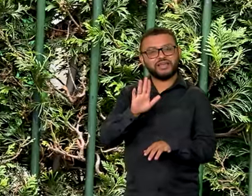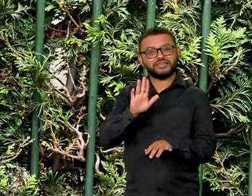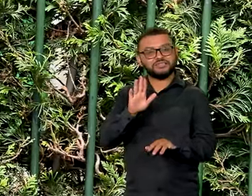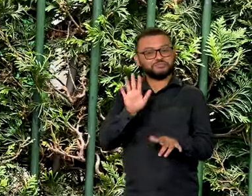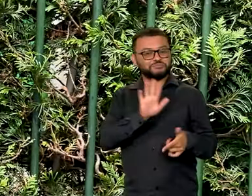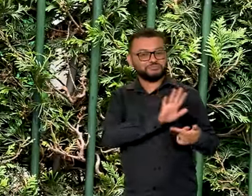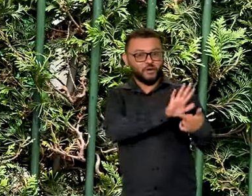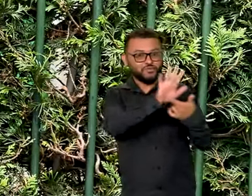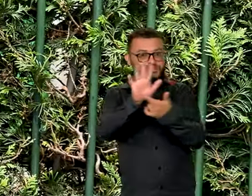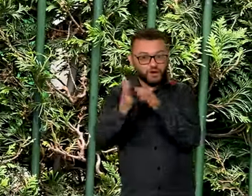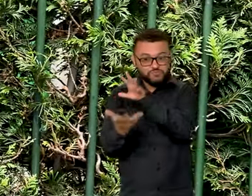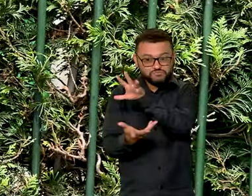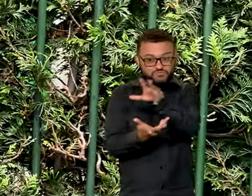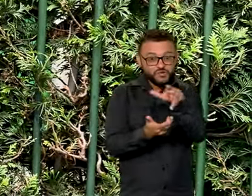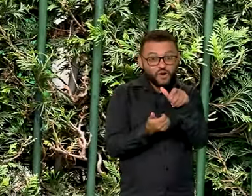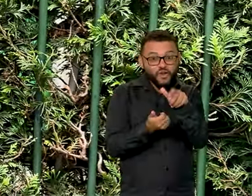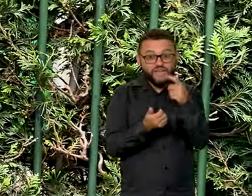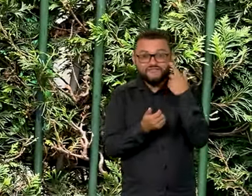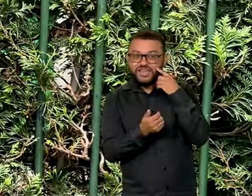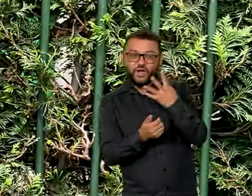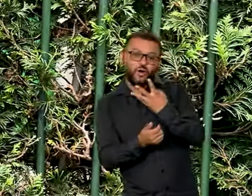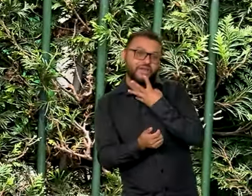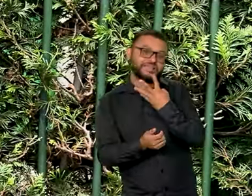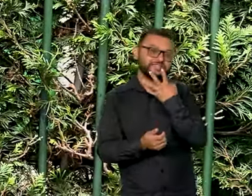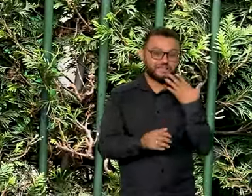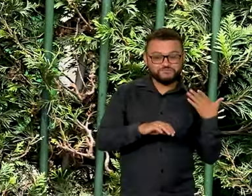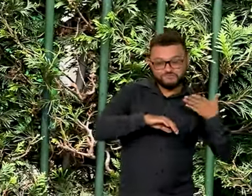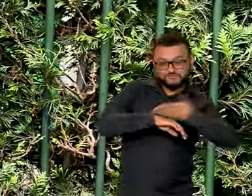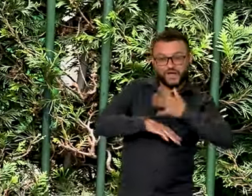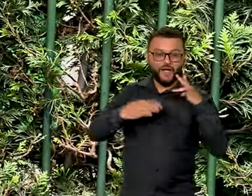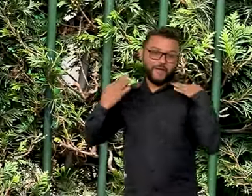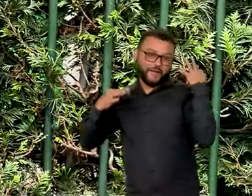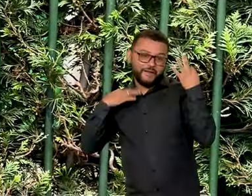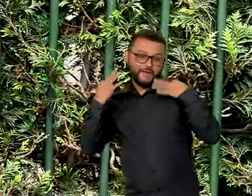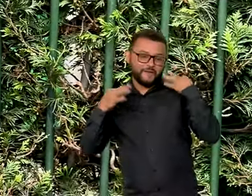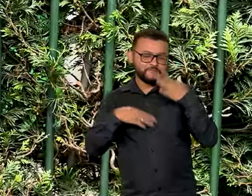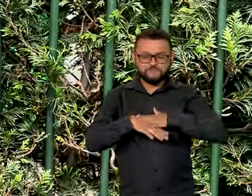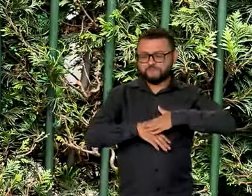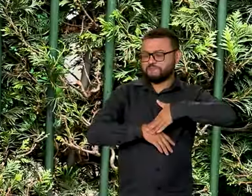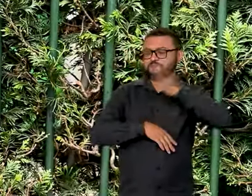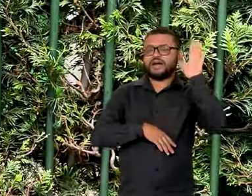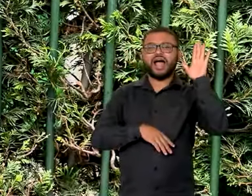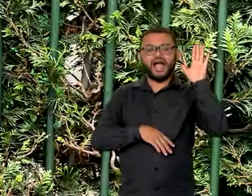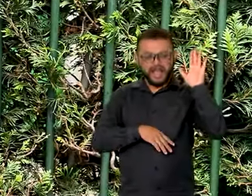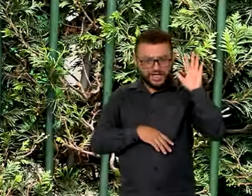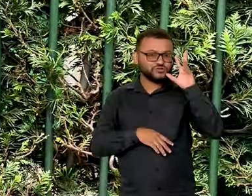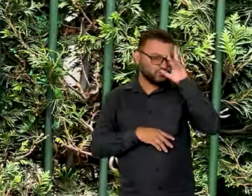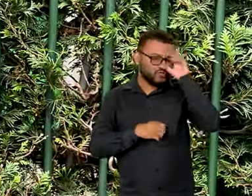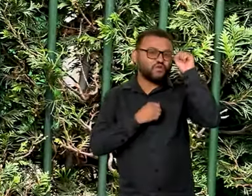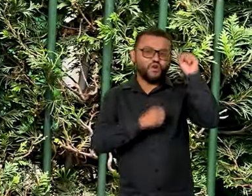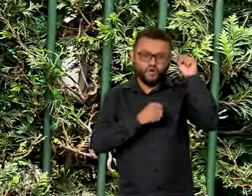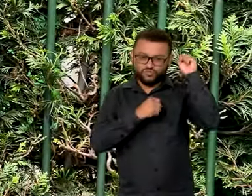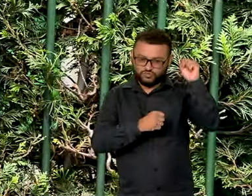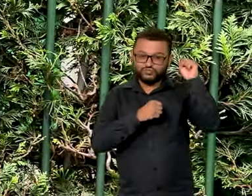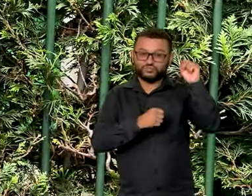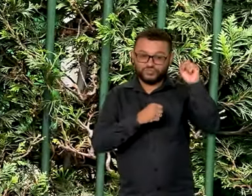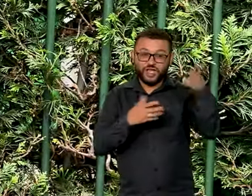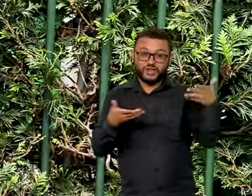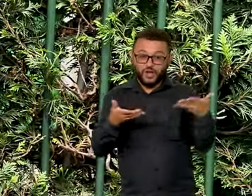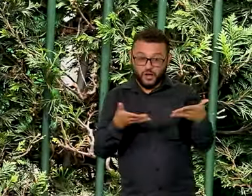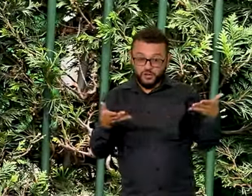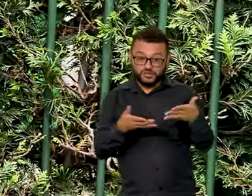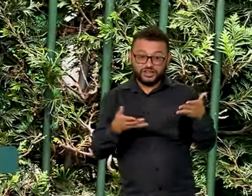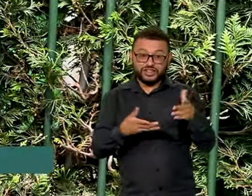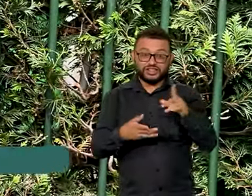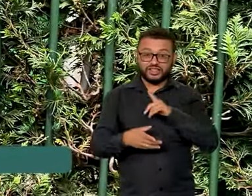visibilidade mundial, isso vai nos proporcionar um atrativo turístico de maior força, de maior potência, e agora